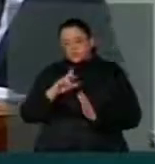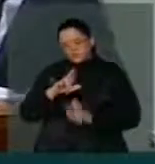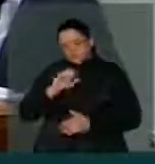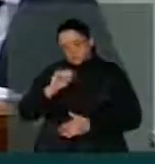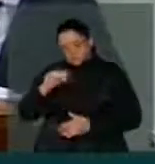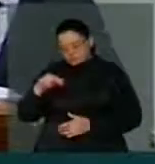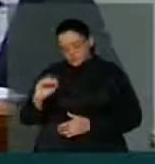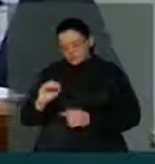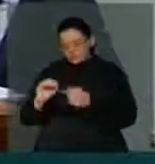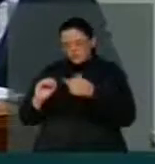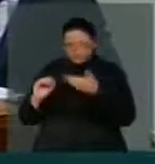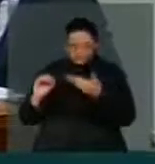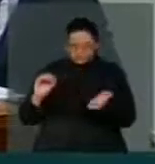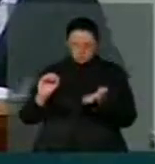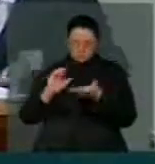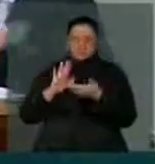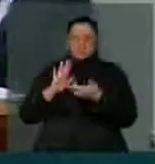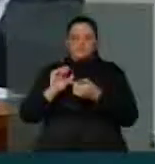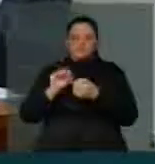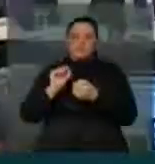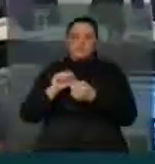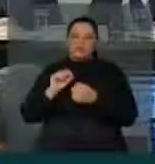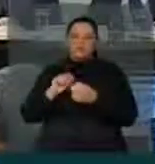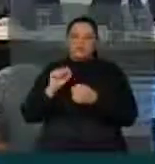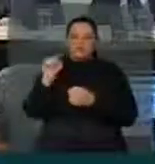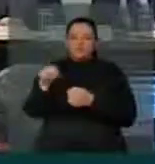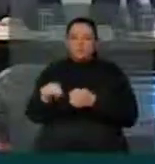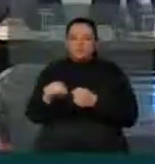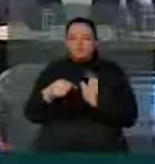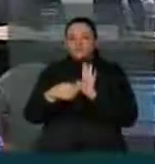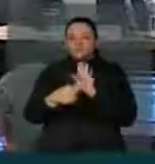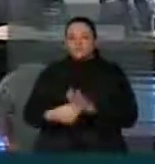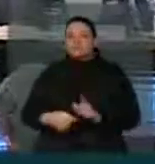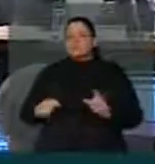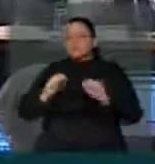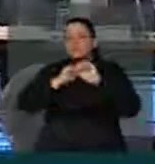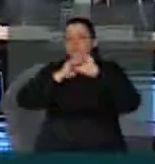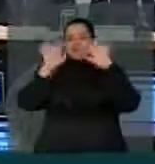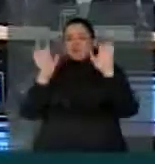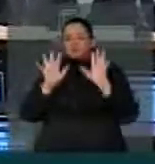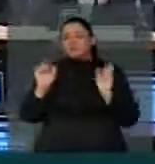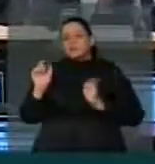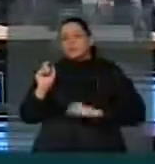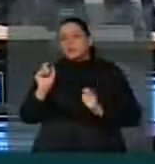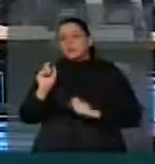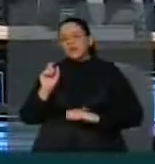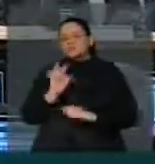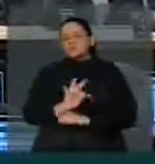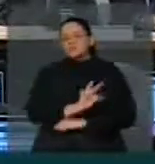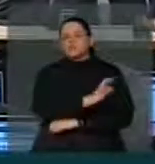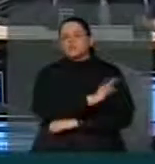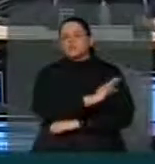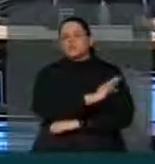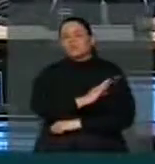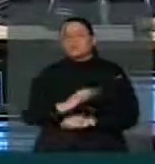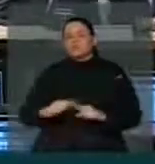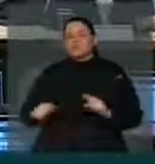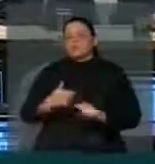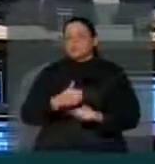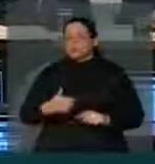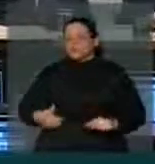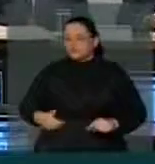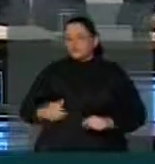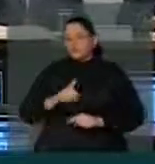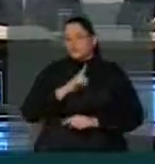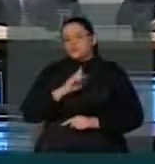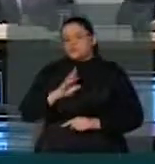A apresentação feita por V. Exª demonstra claramente a capacidade técnica e os mecanismos de governança que tem o